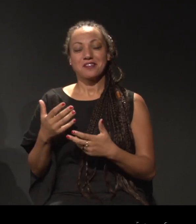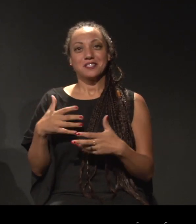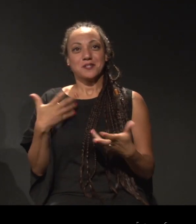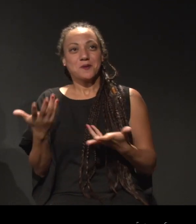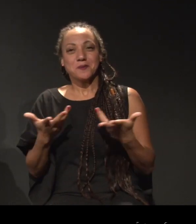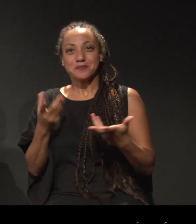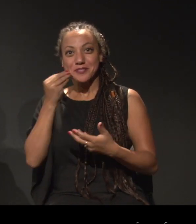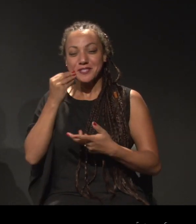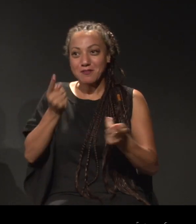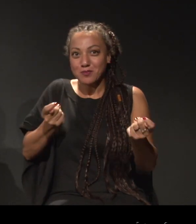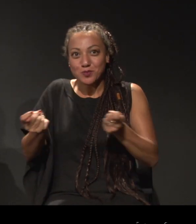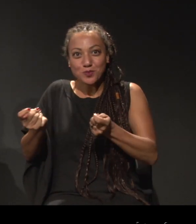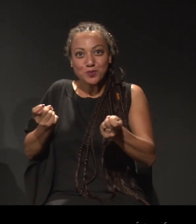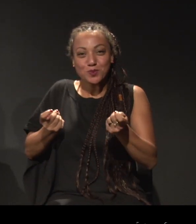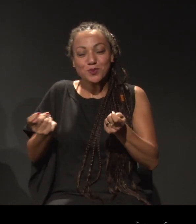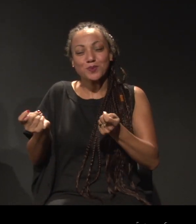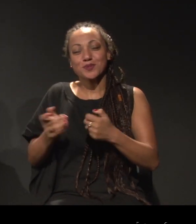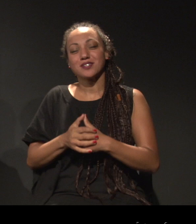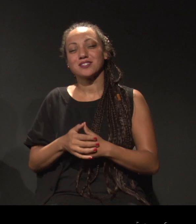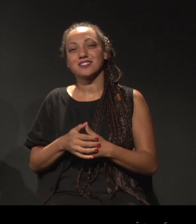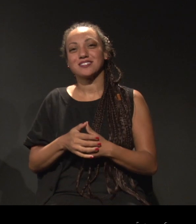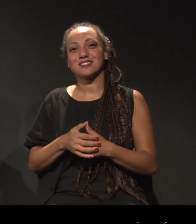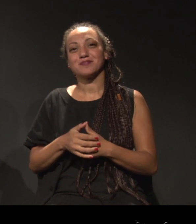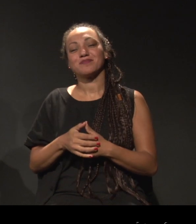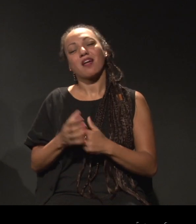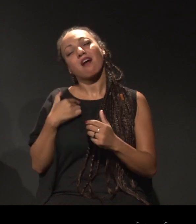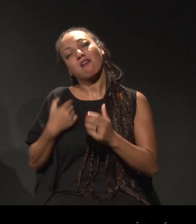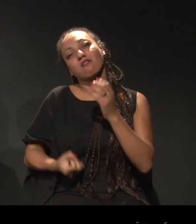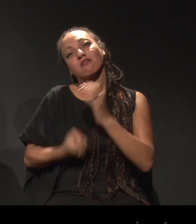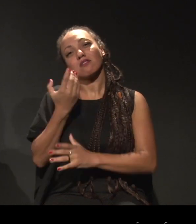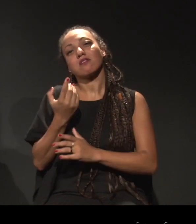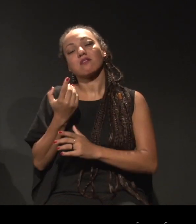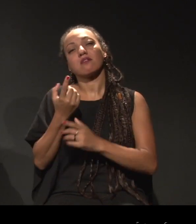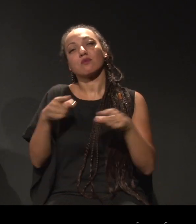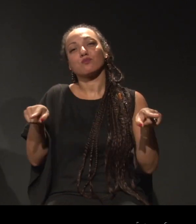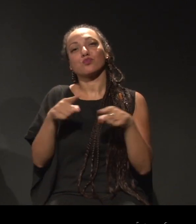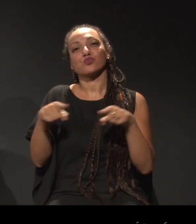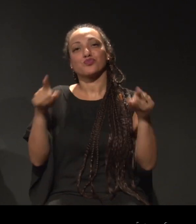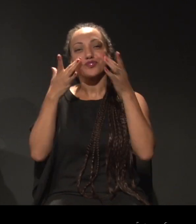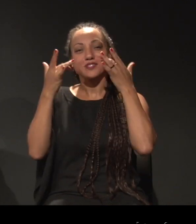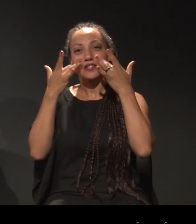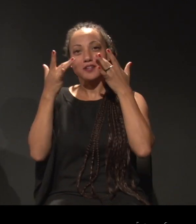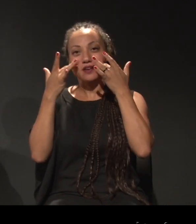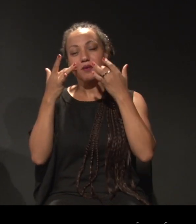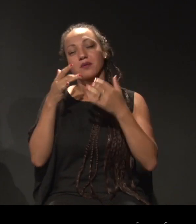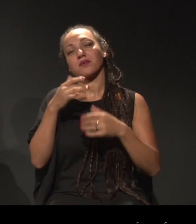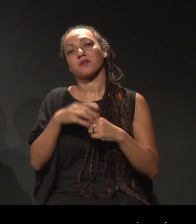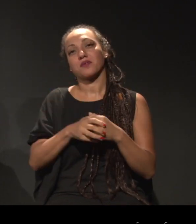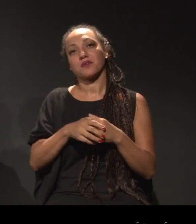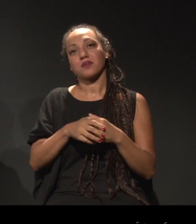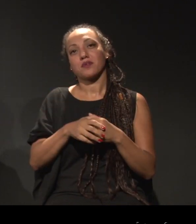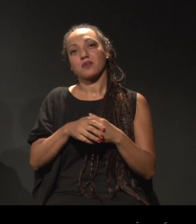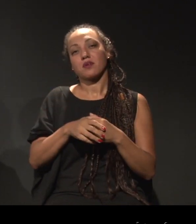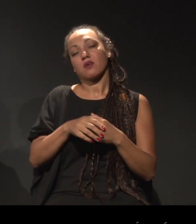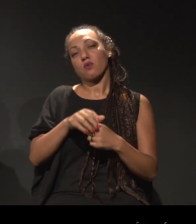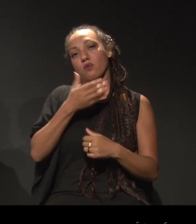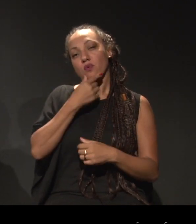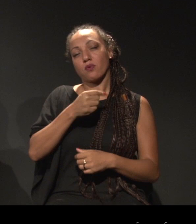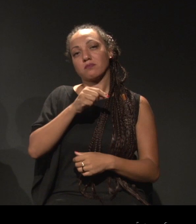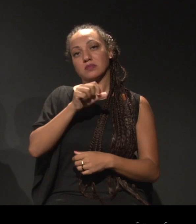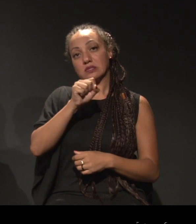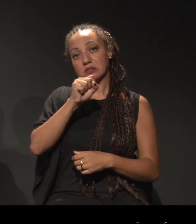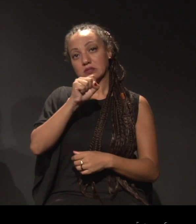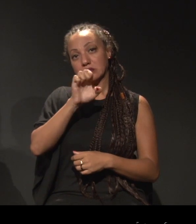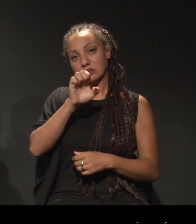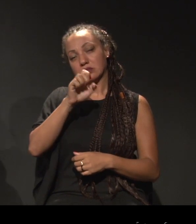E aí eu faço um musical inspirado no Cotton Club, que era o Emoções Baratas, dirigido pelo Zé Posse Neto.